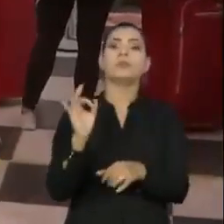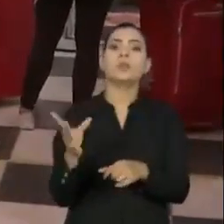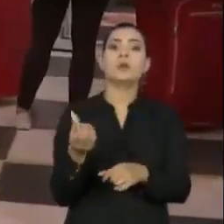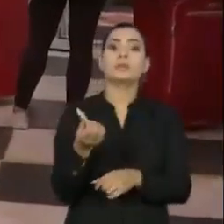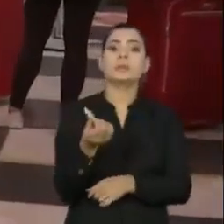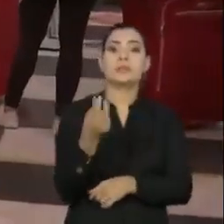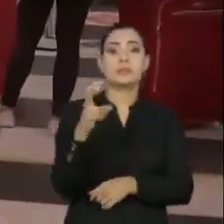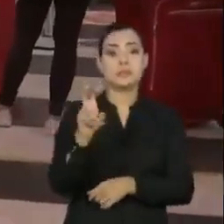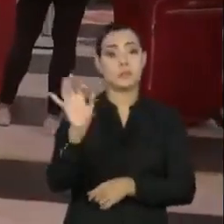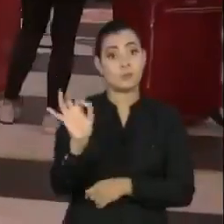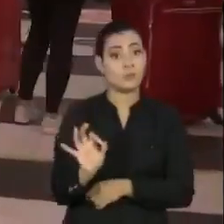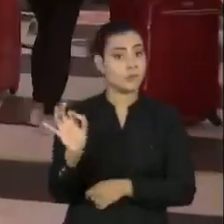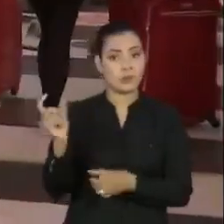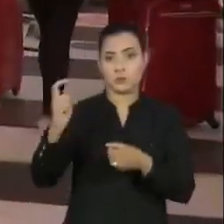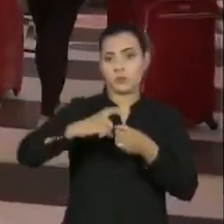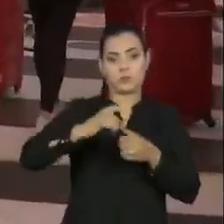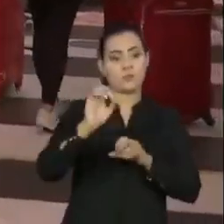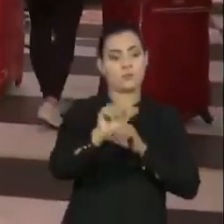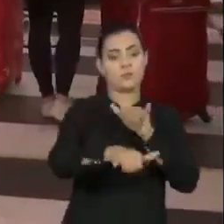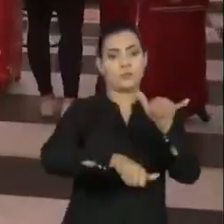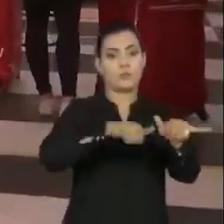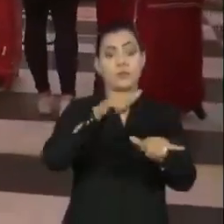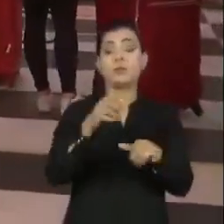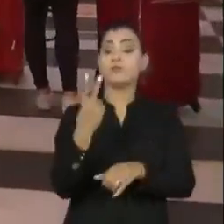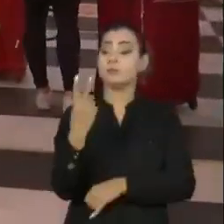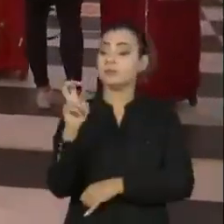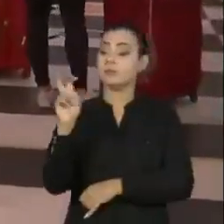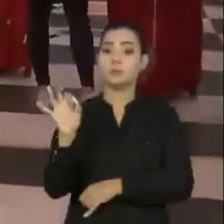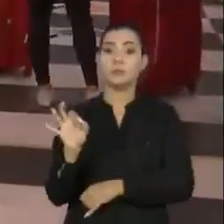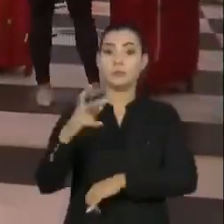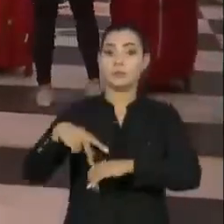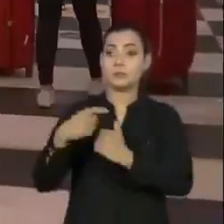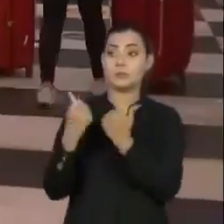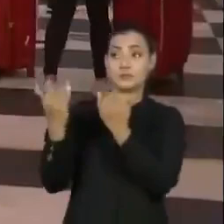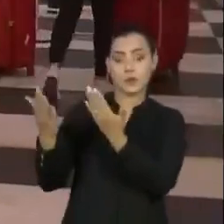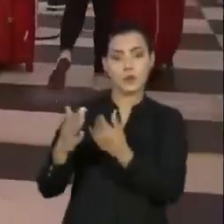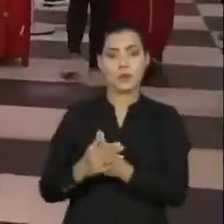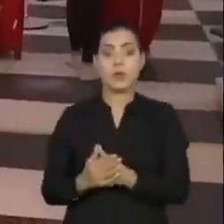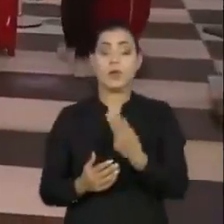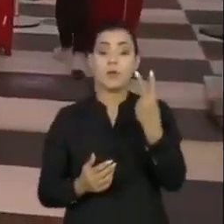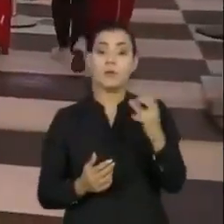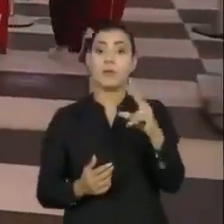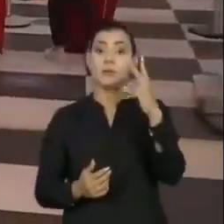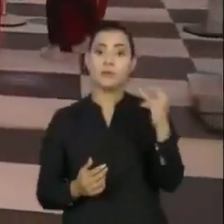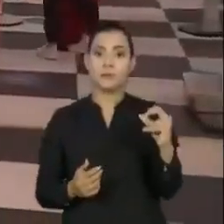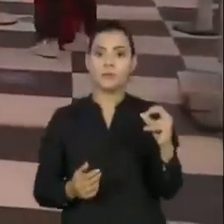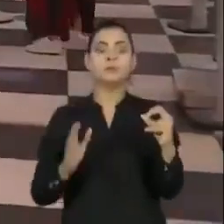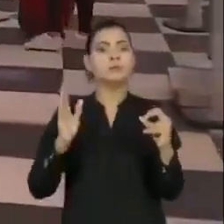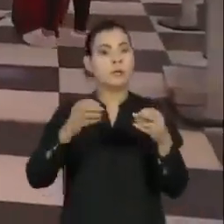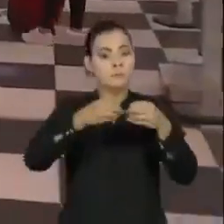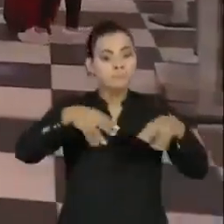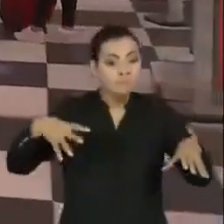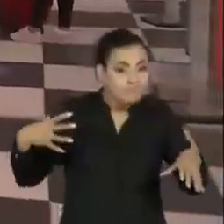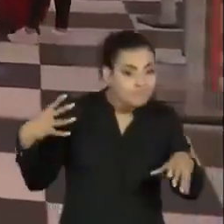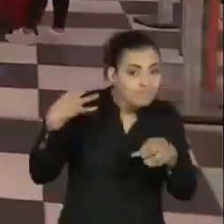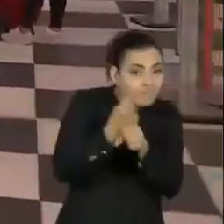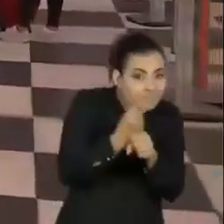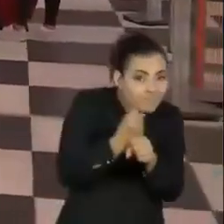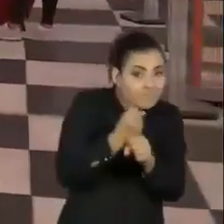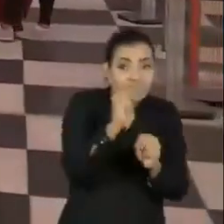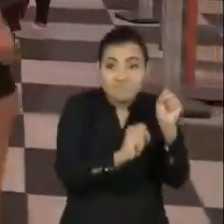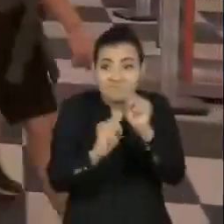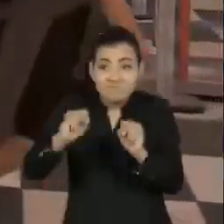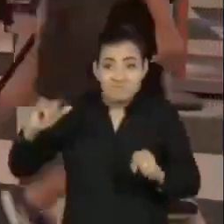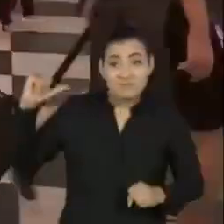65% e 25% dos voos internacionais. Em 2020, o prejuízo total das companhias